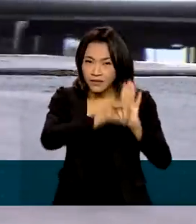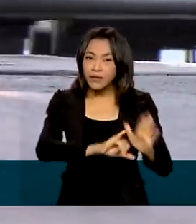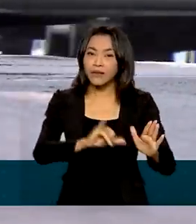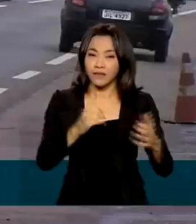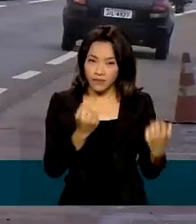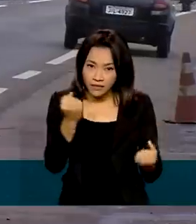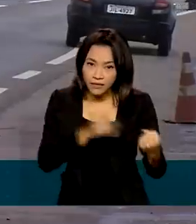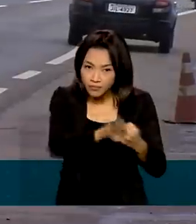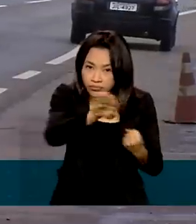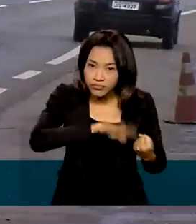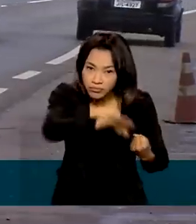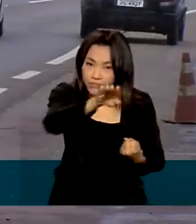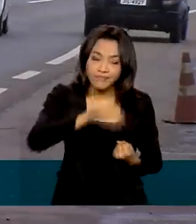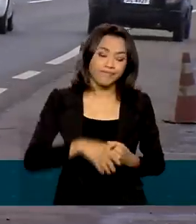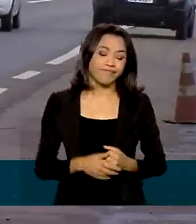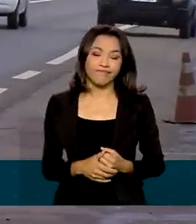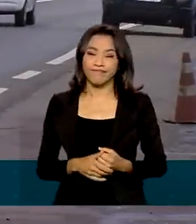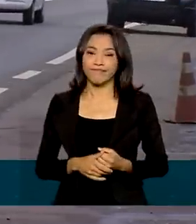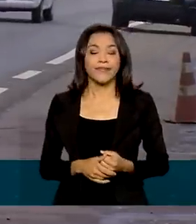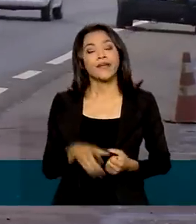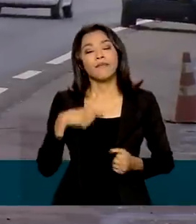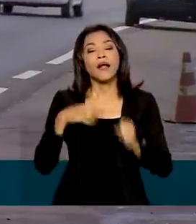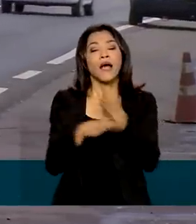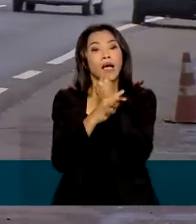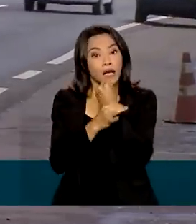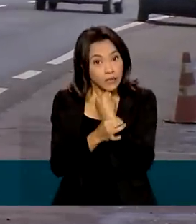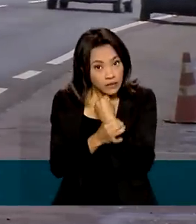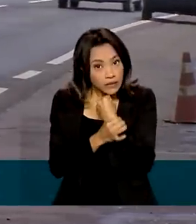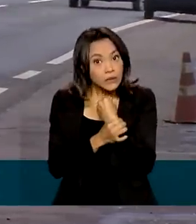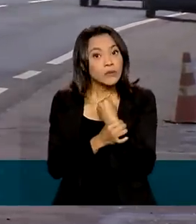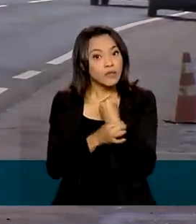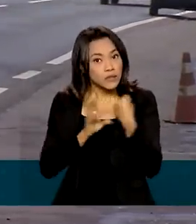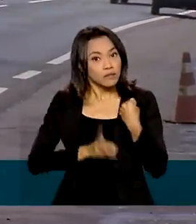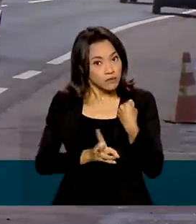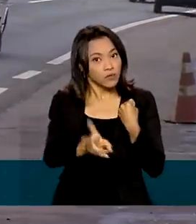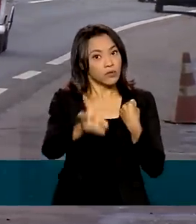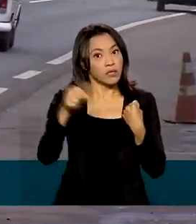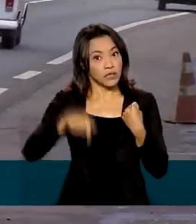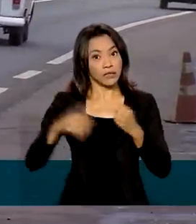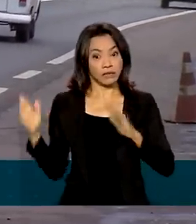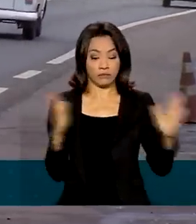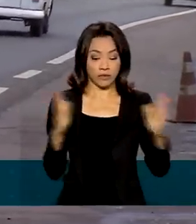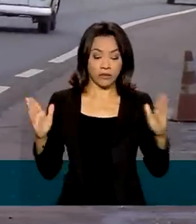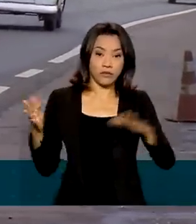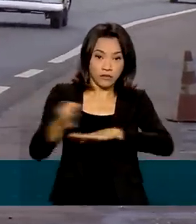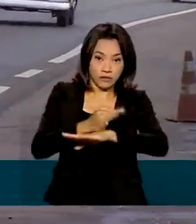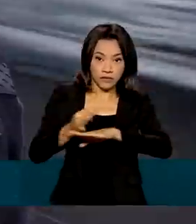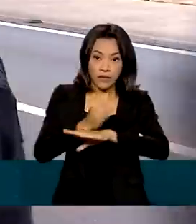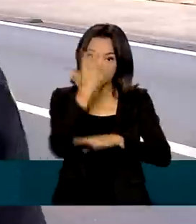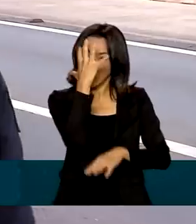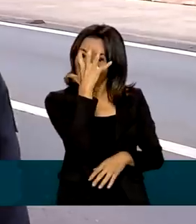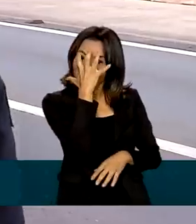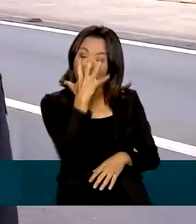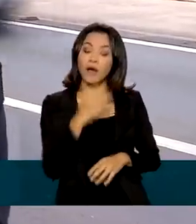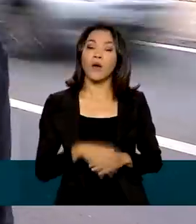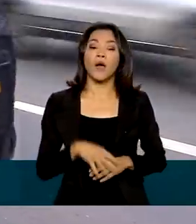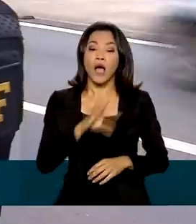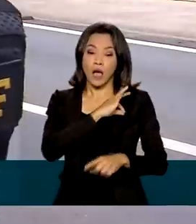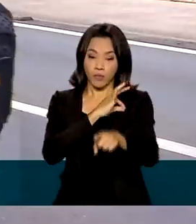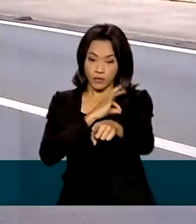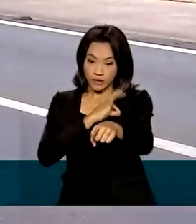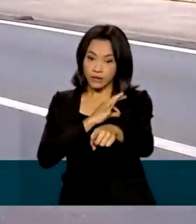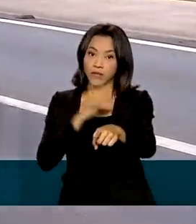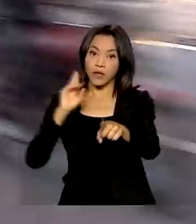trânsito. E para garantir a segurança das rodovias federais no feriado prolongado de carnaval, a Polícia Rodoviária